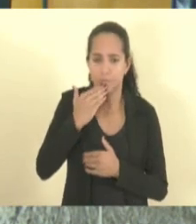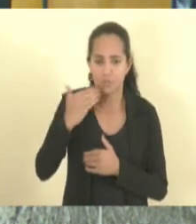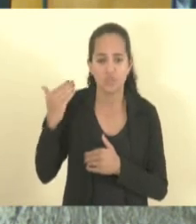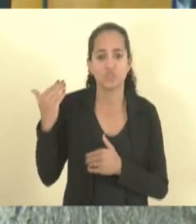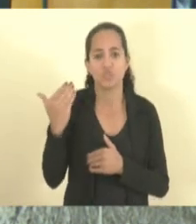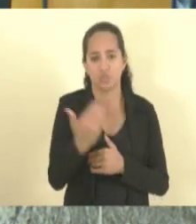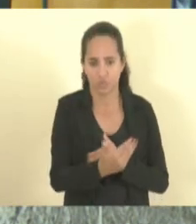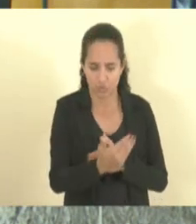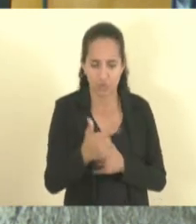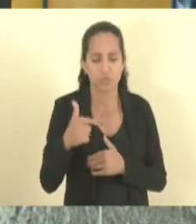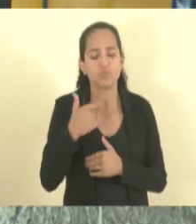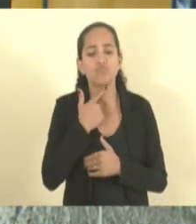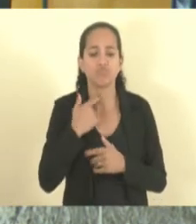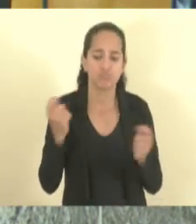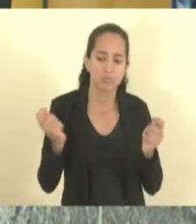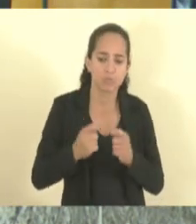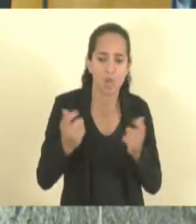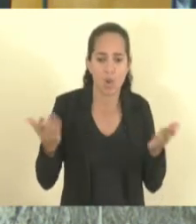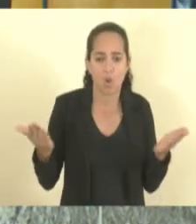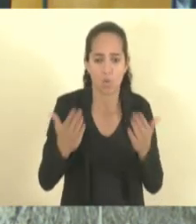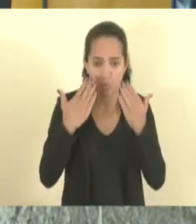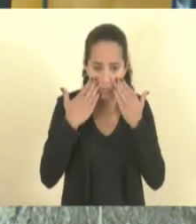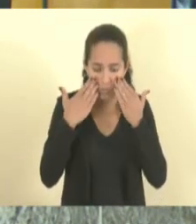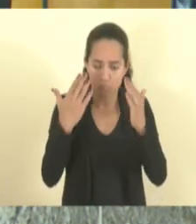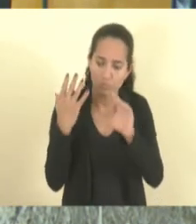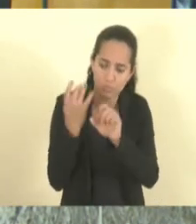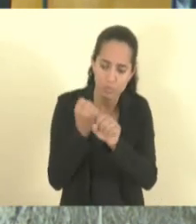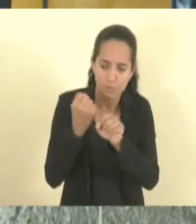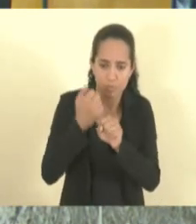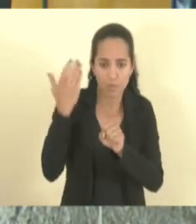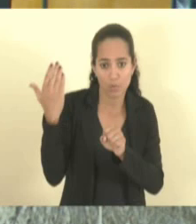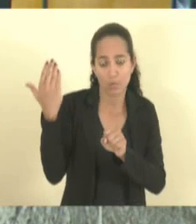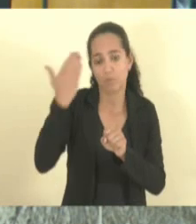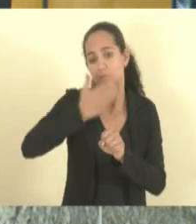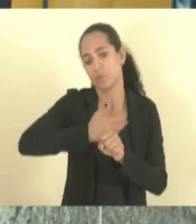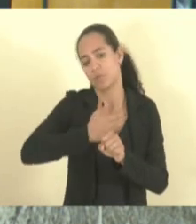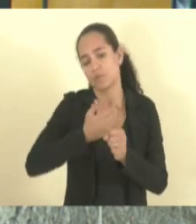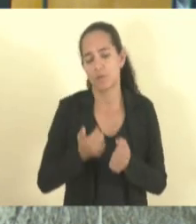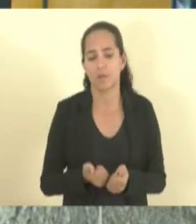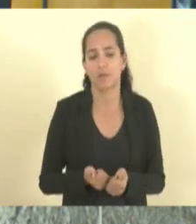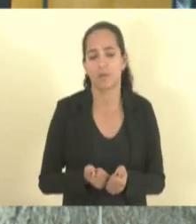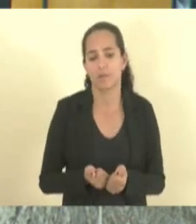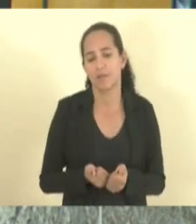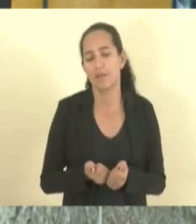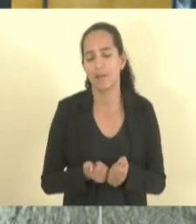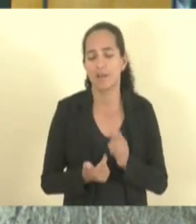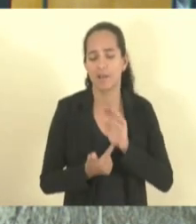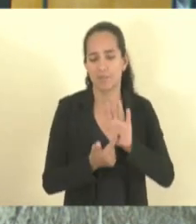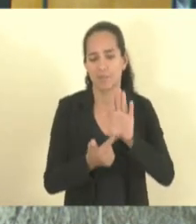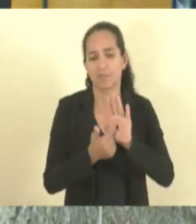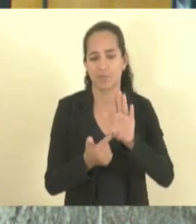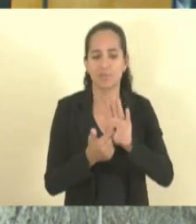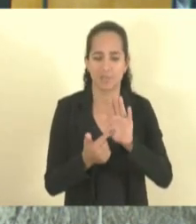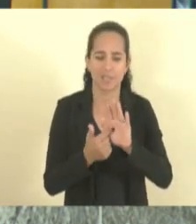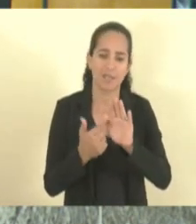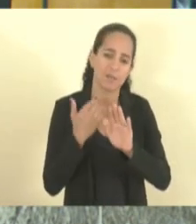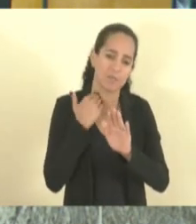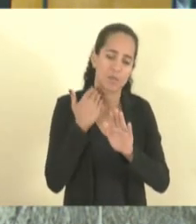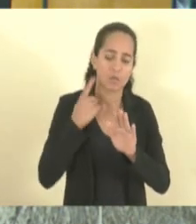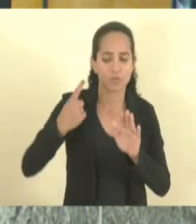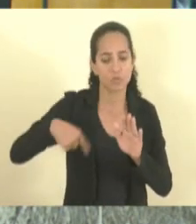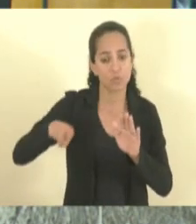a possibilidade de vir à Assembleia, a esta Comissão, para fazer essa prestação de contas. Então a gente fica muito